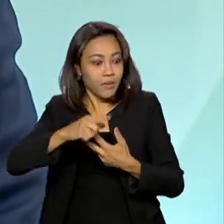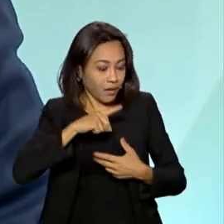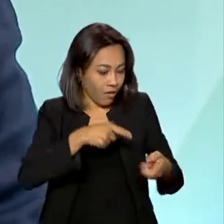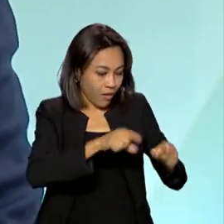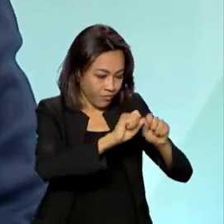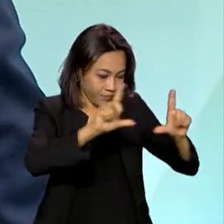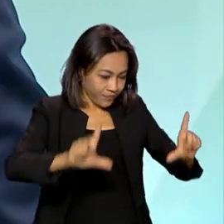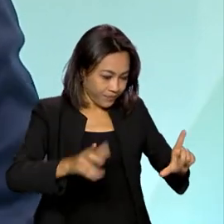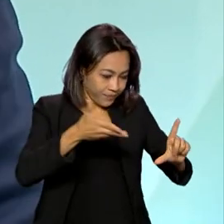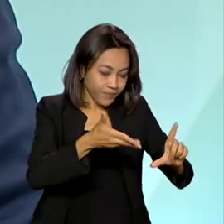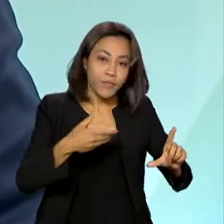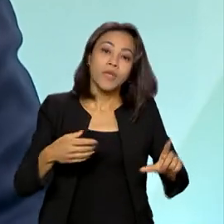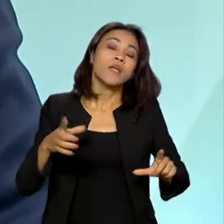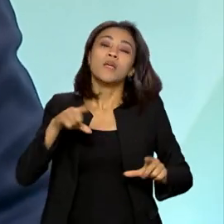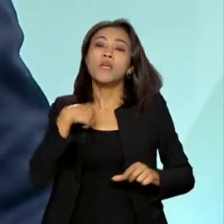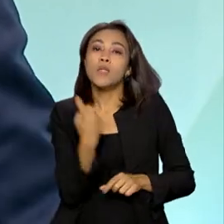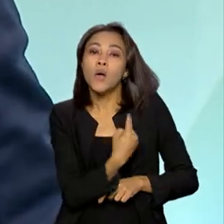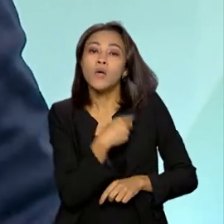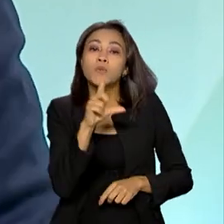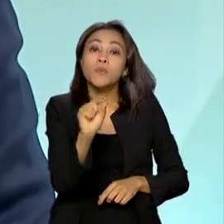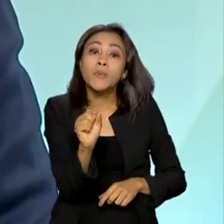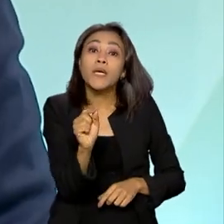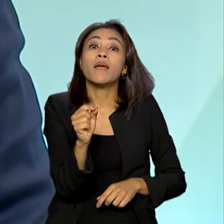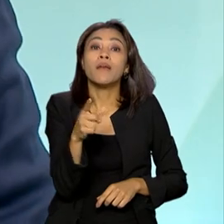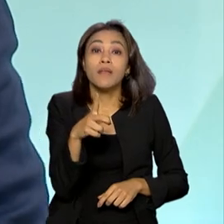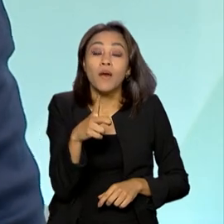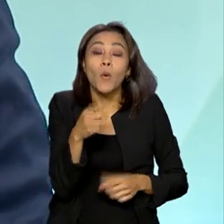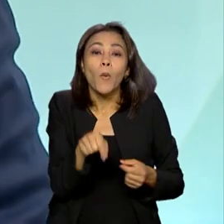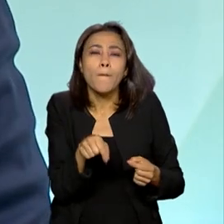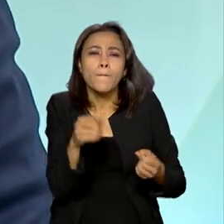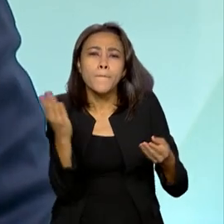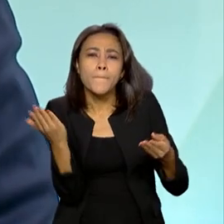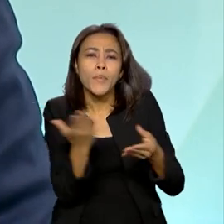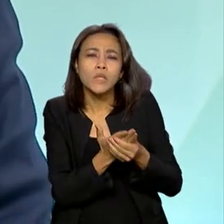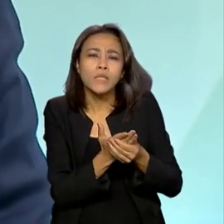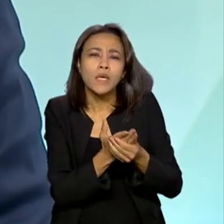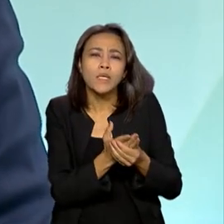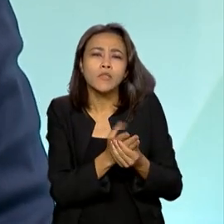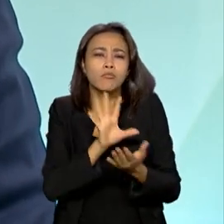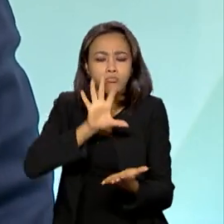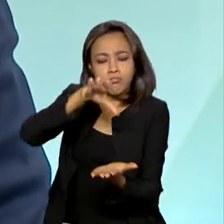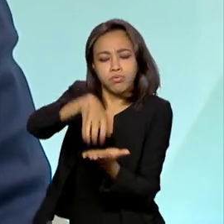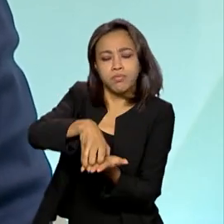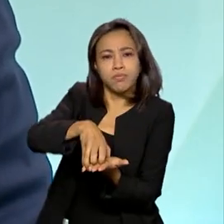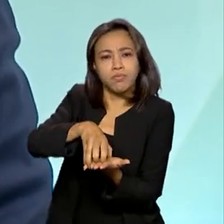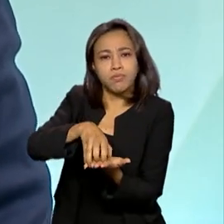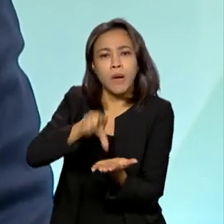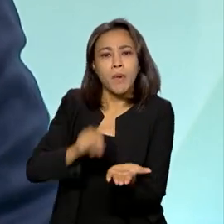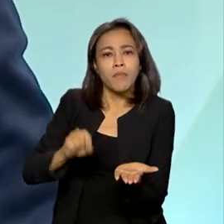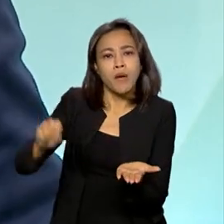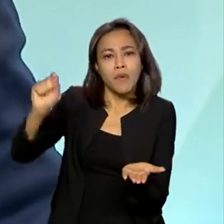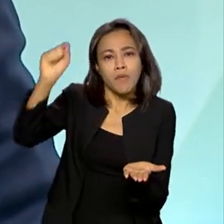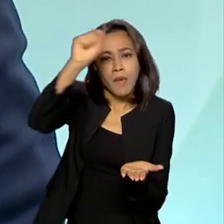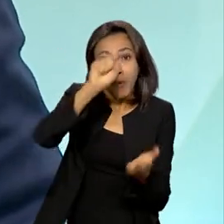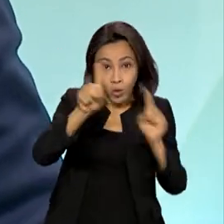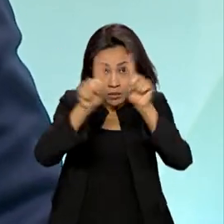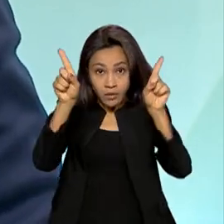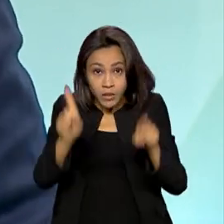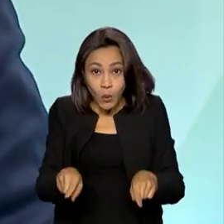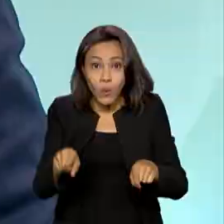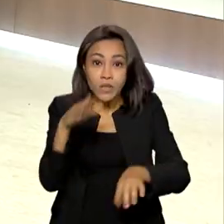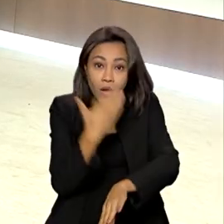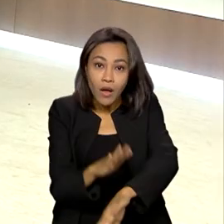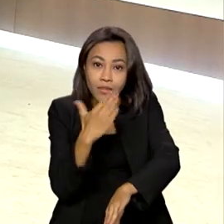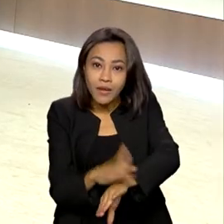deflagramos um processo de capacitação em todo o Brasil, nas agências do Brasil, para que os nossos servidores estejam